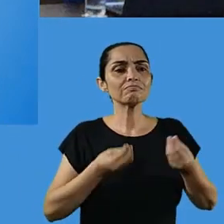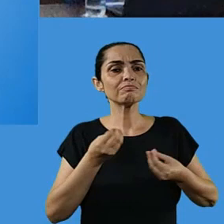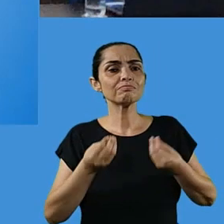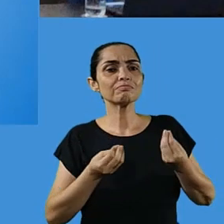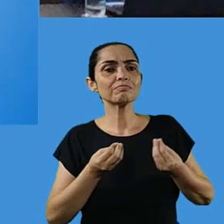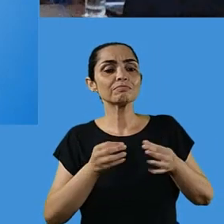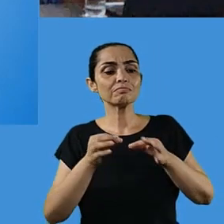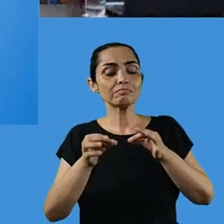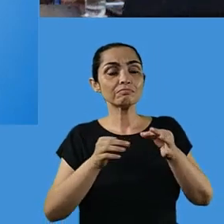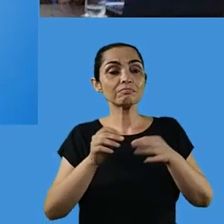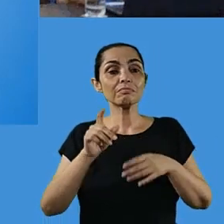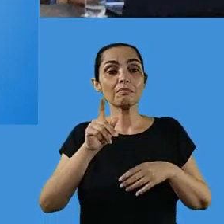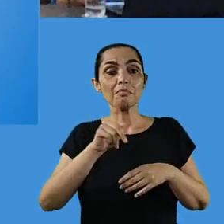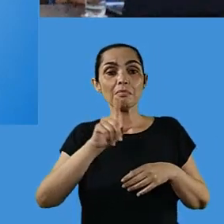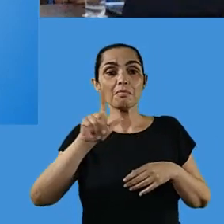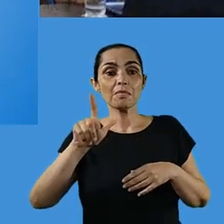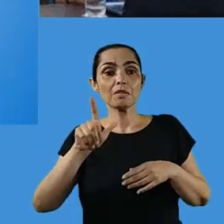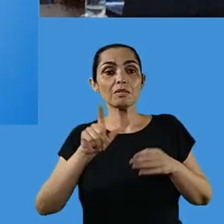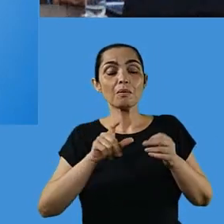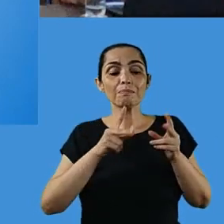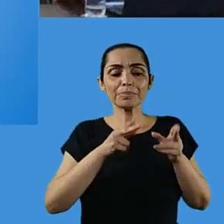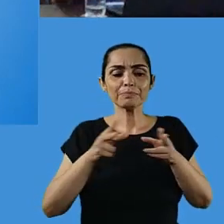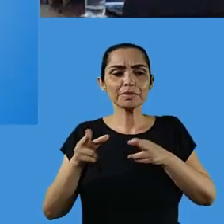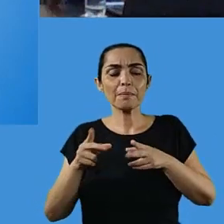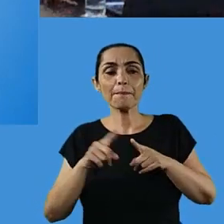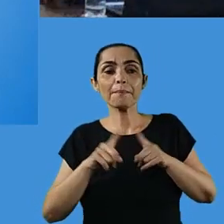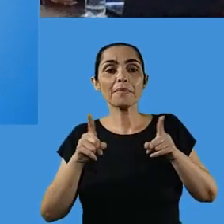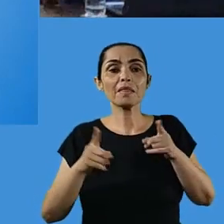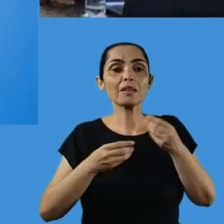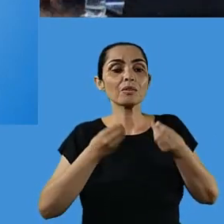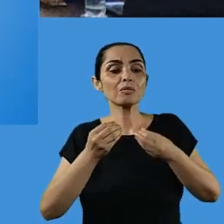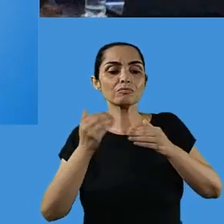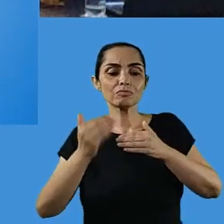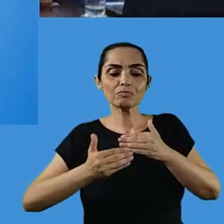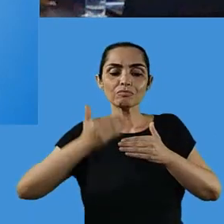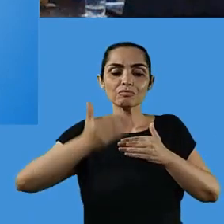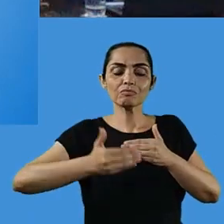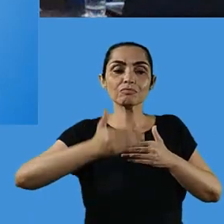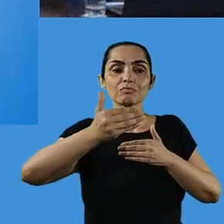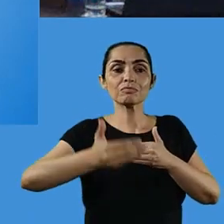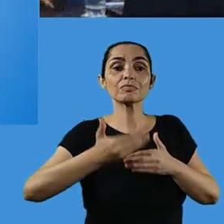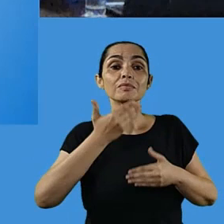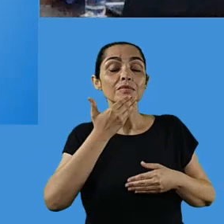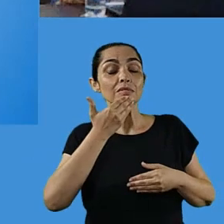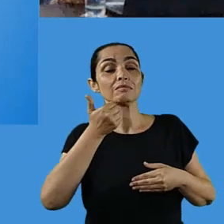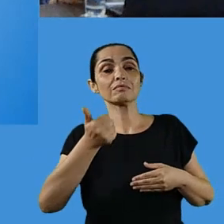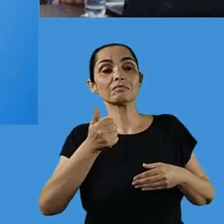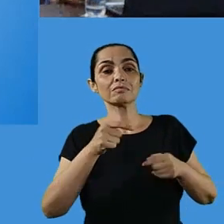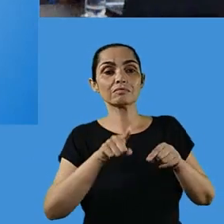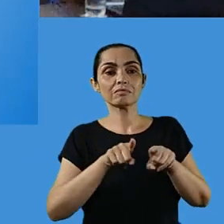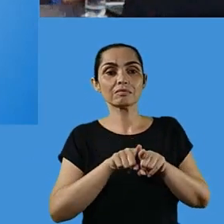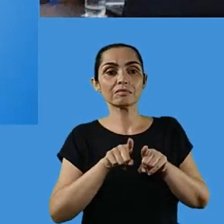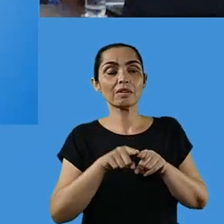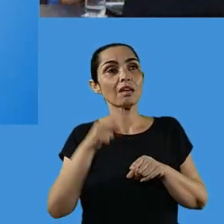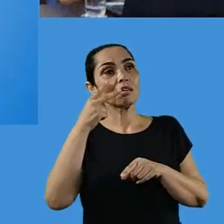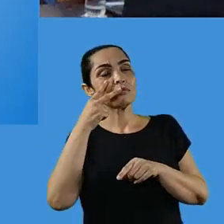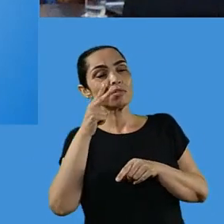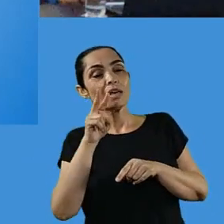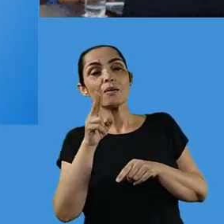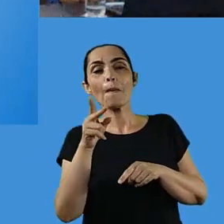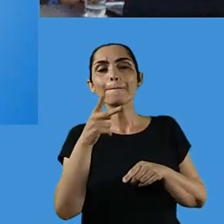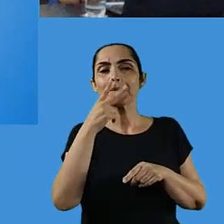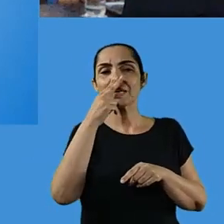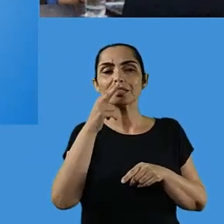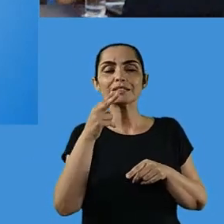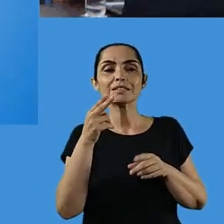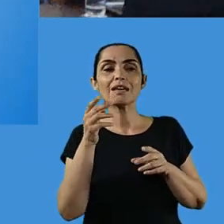Trazer uma coisa assim, um planejamento não fragmentado, mas assim, de continuidade, é muito gostoso